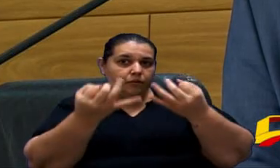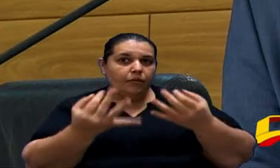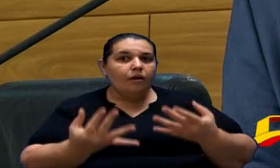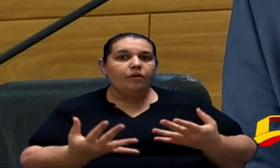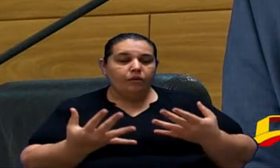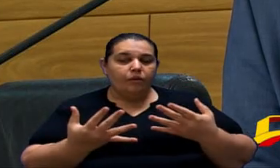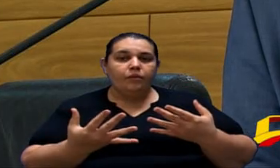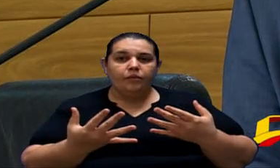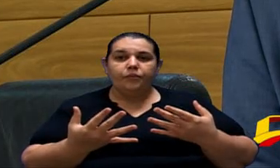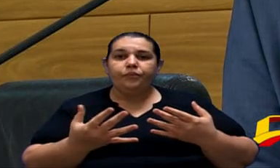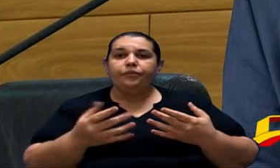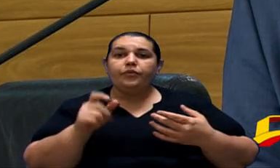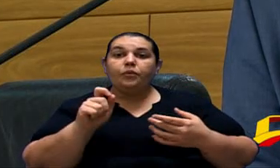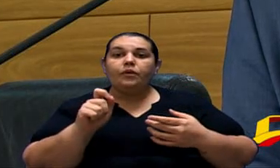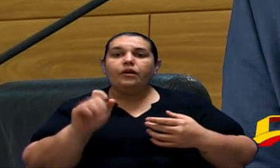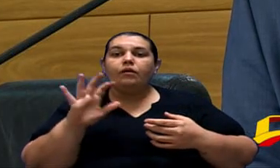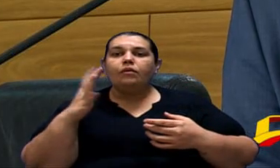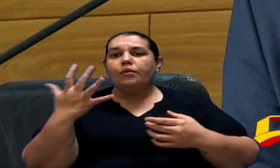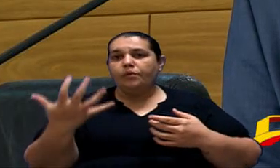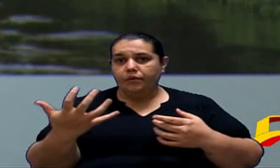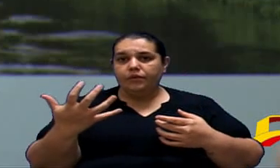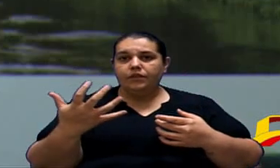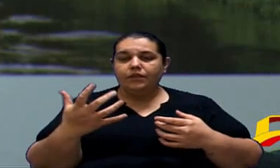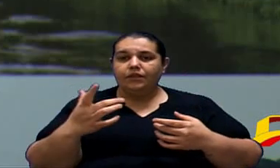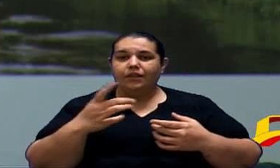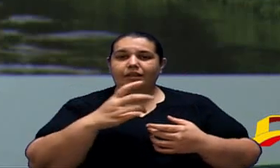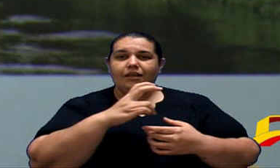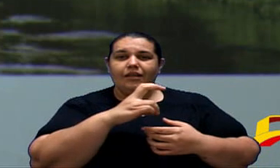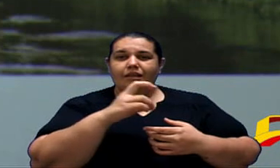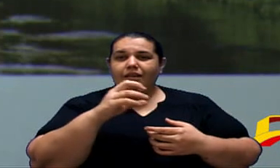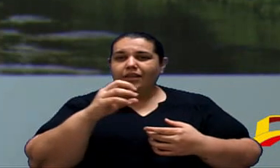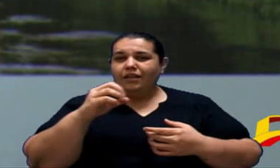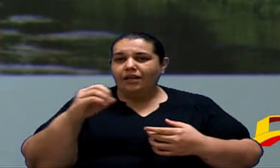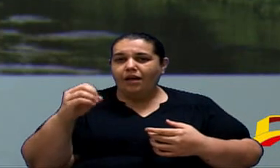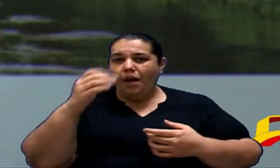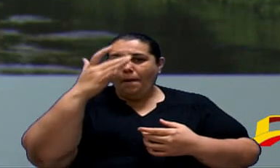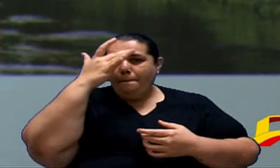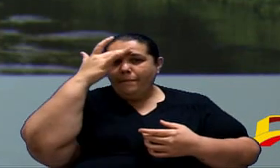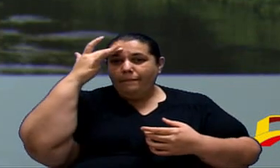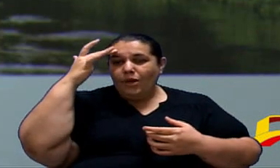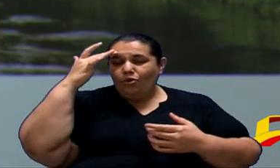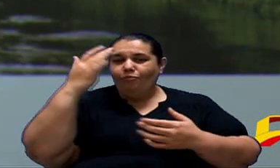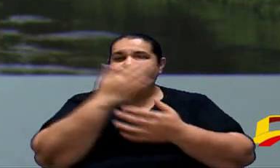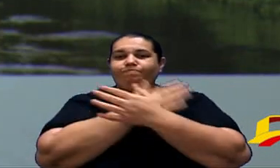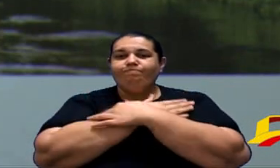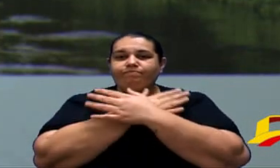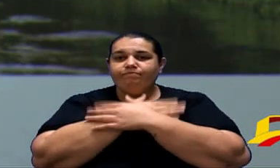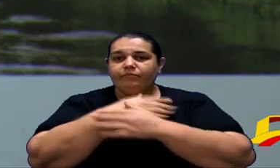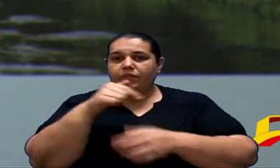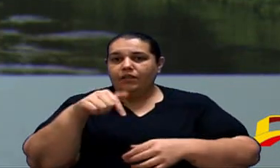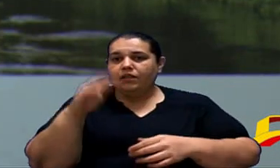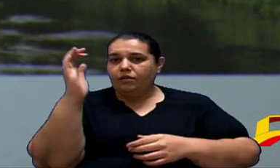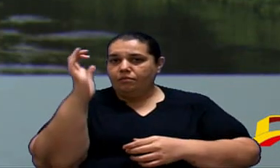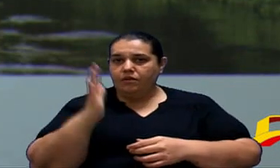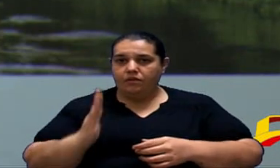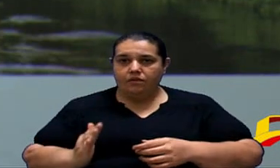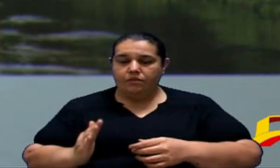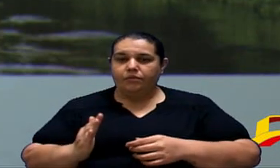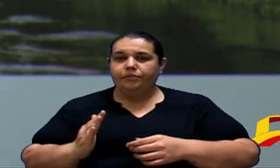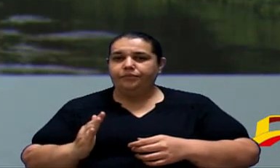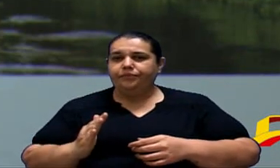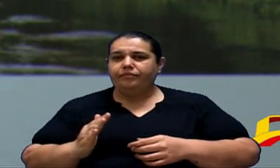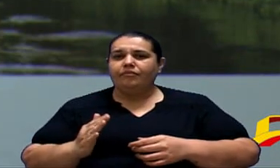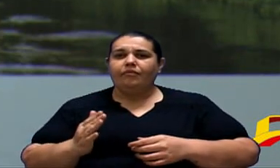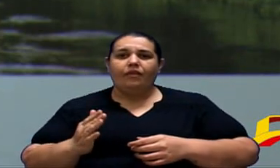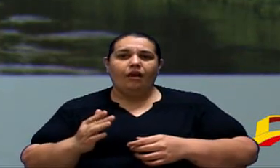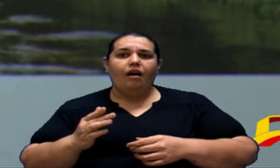Deixaria 500 mil Pessoas Desempregadas No Brasil Já